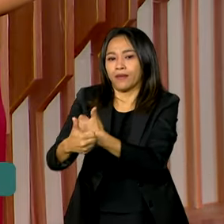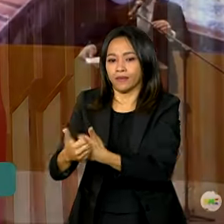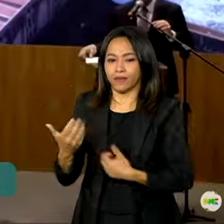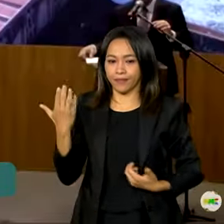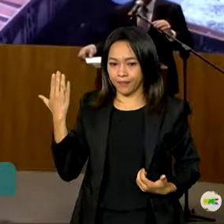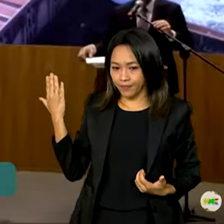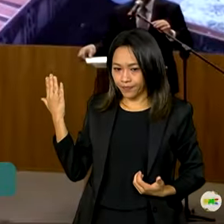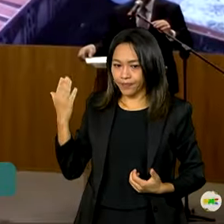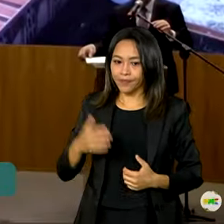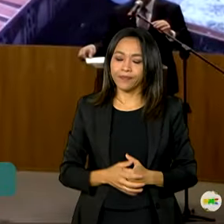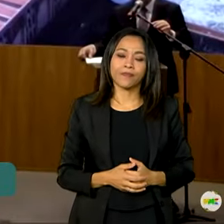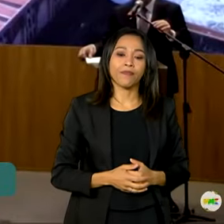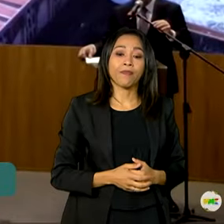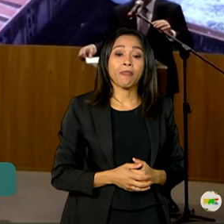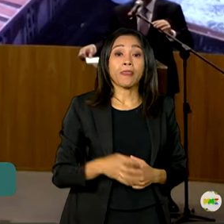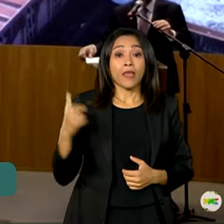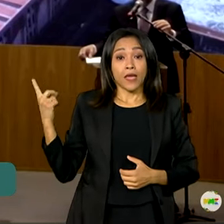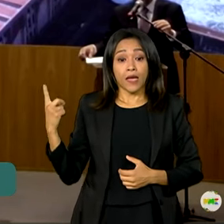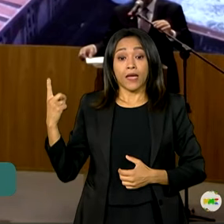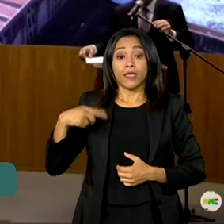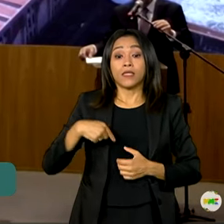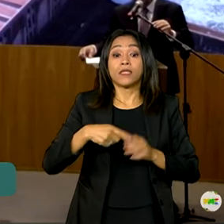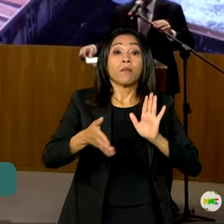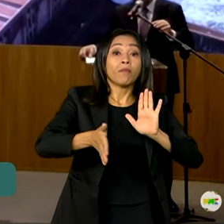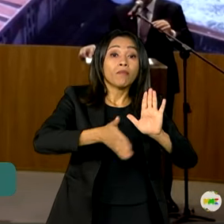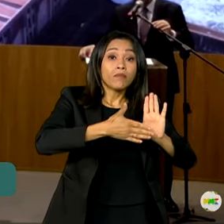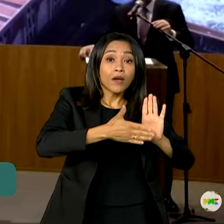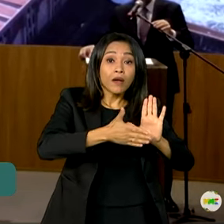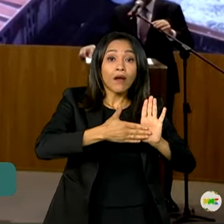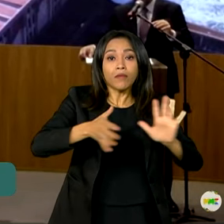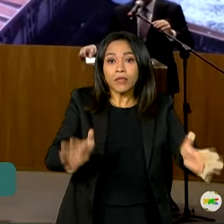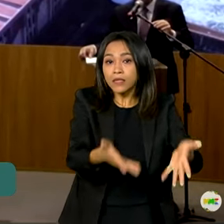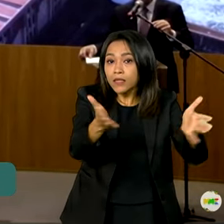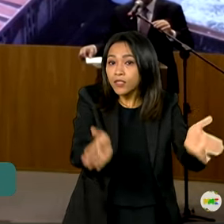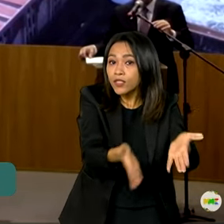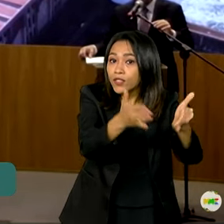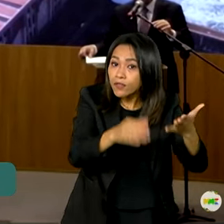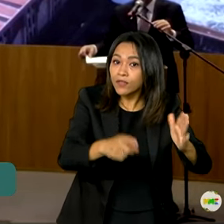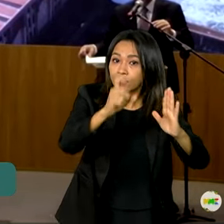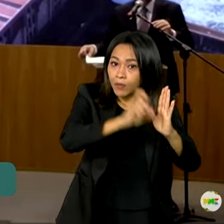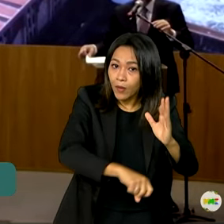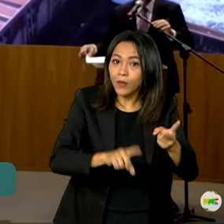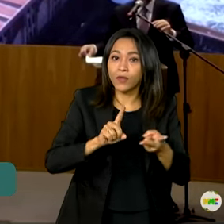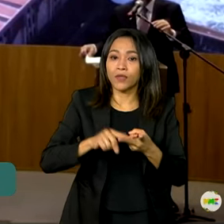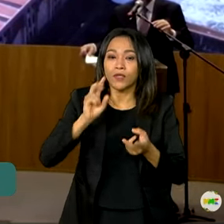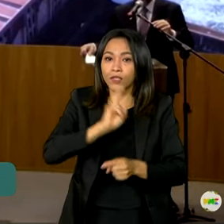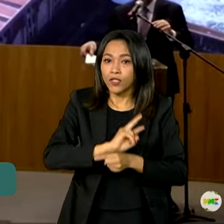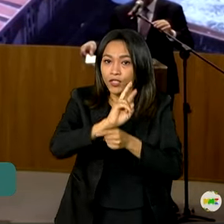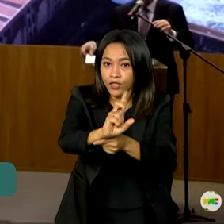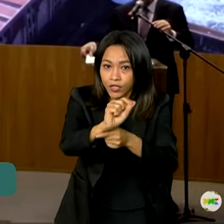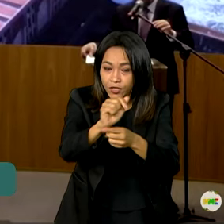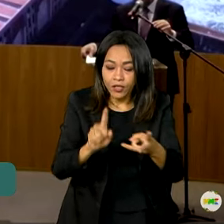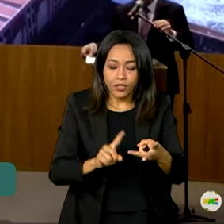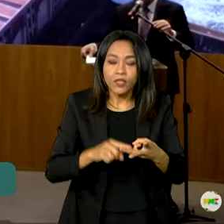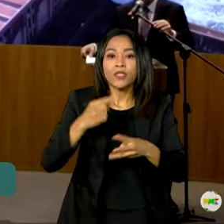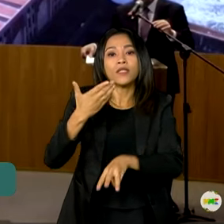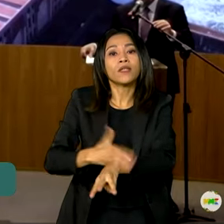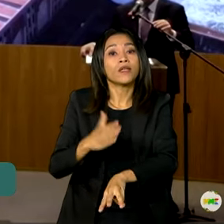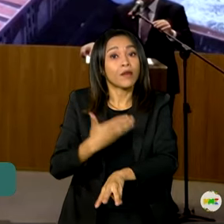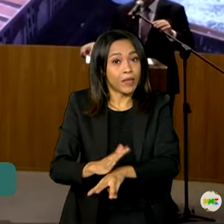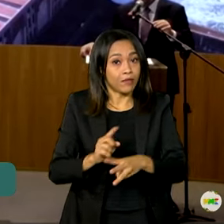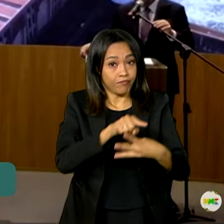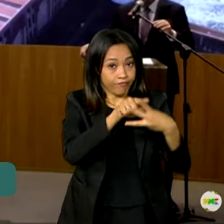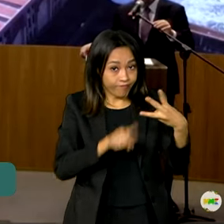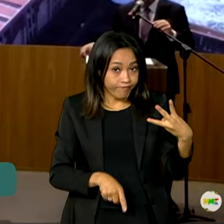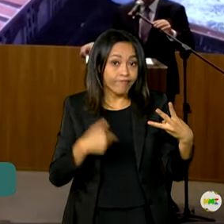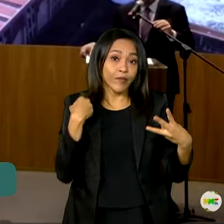Caminhos para propor incentivos fiscais, linhas de crédito e programas de capacitação. É